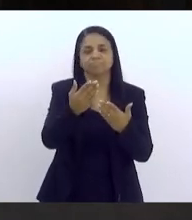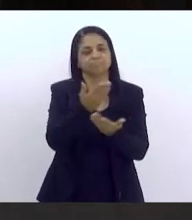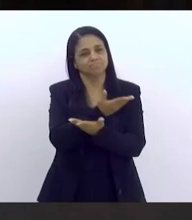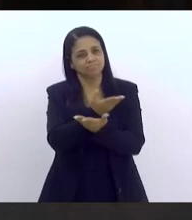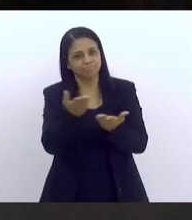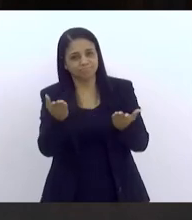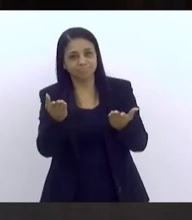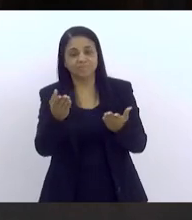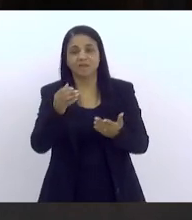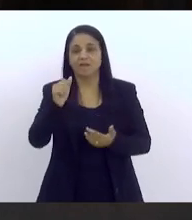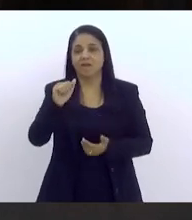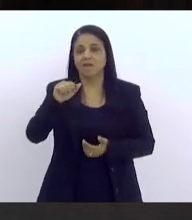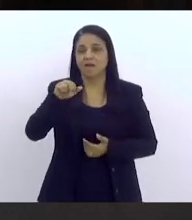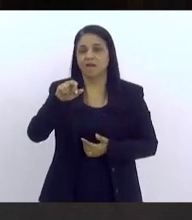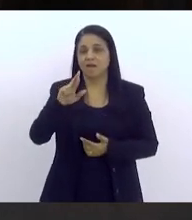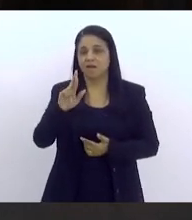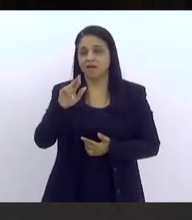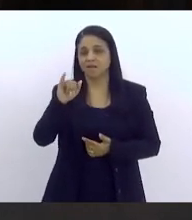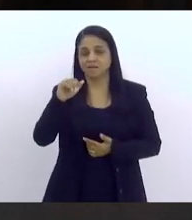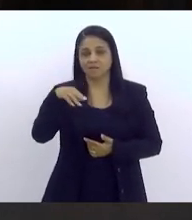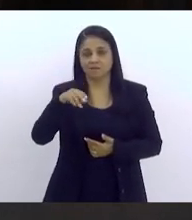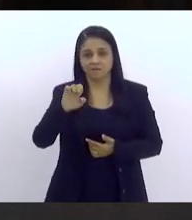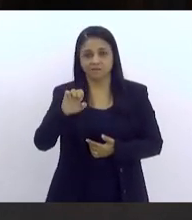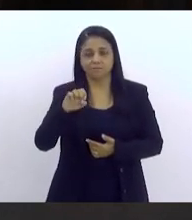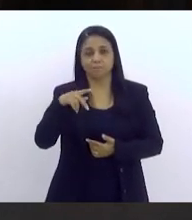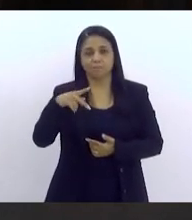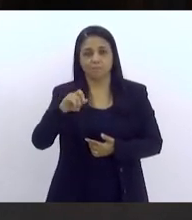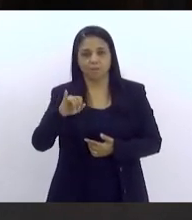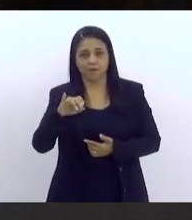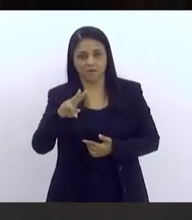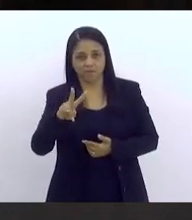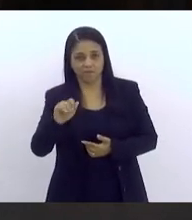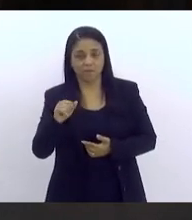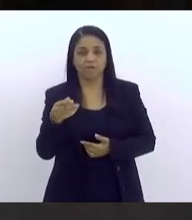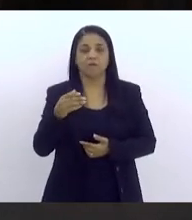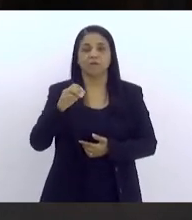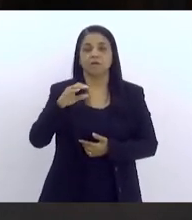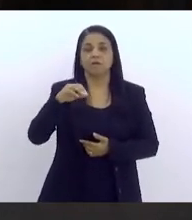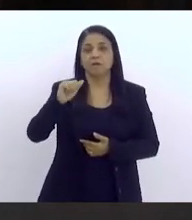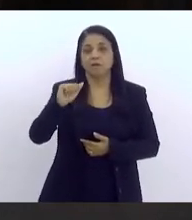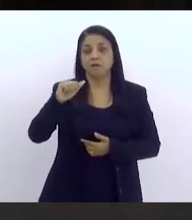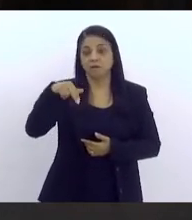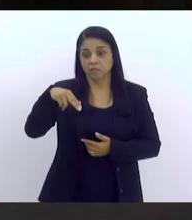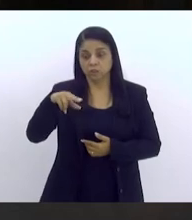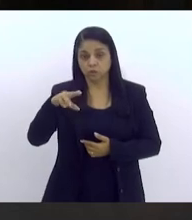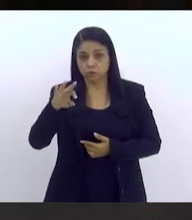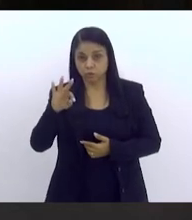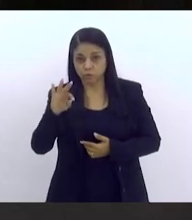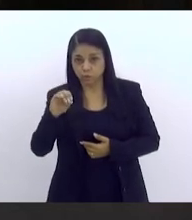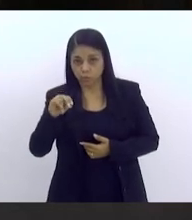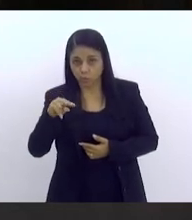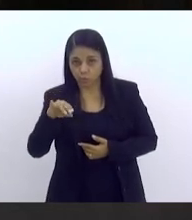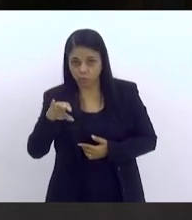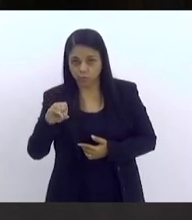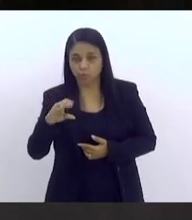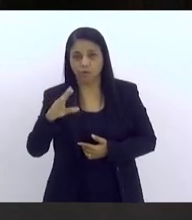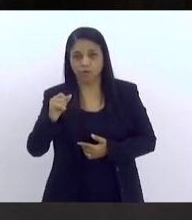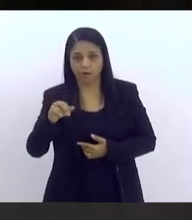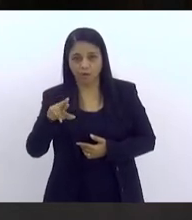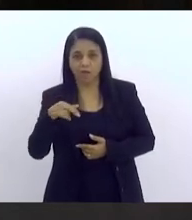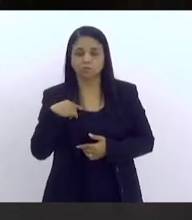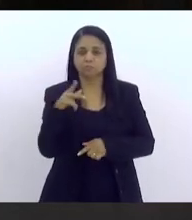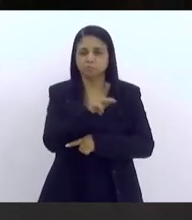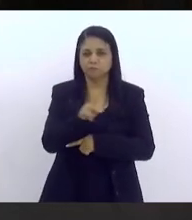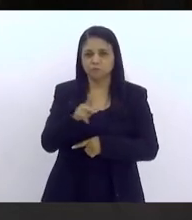Ariane Paiva, o Antônio Carlos, que são professores da PUC, que conseguiram, junto com